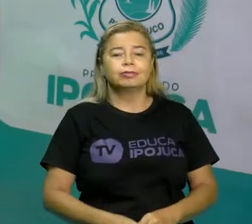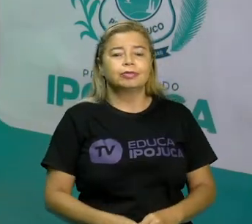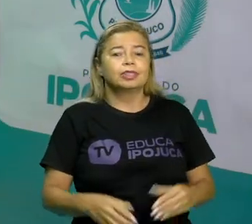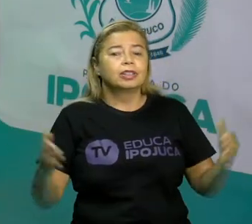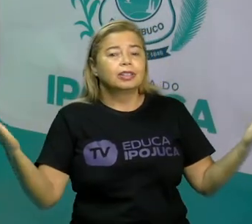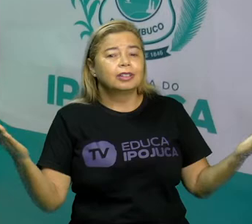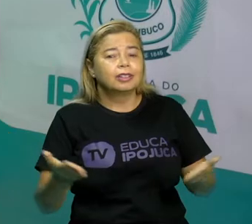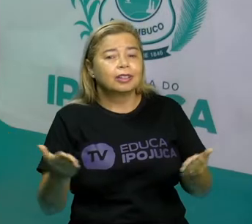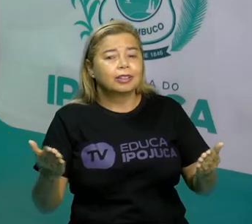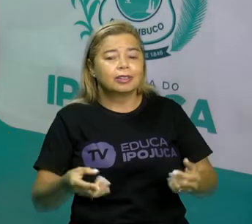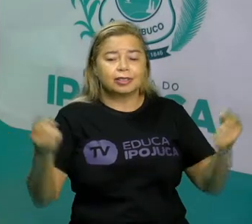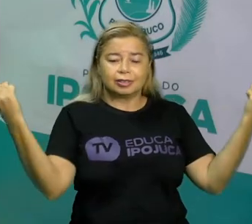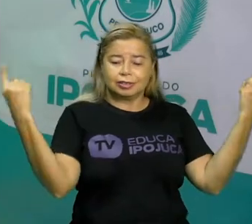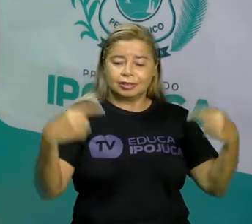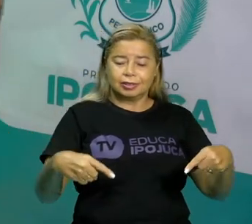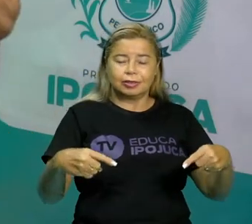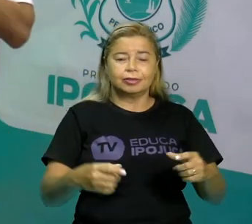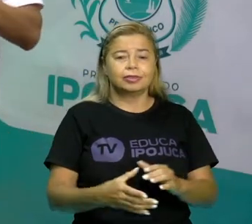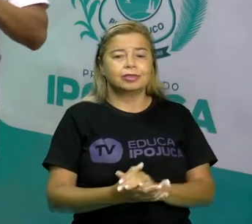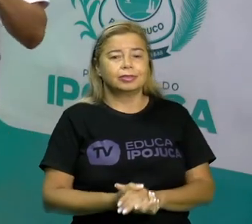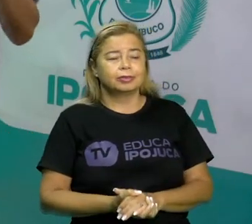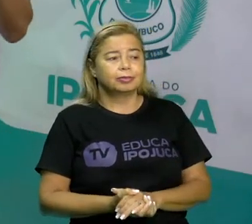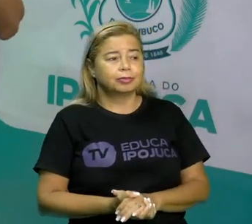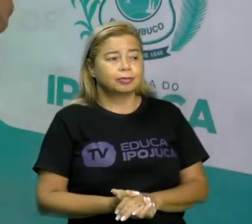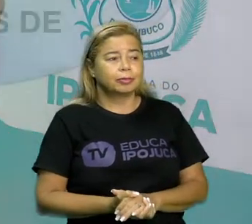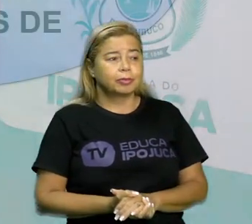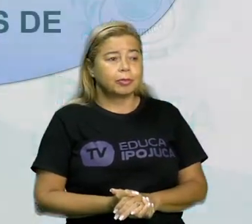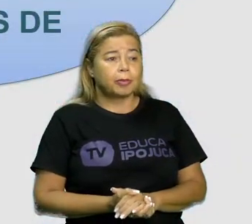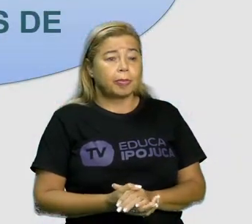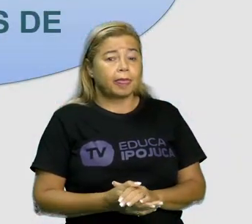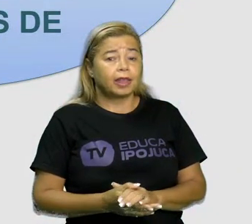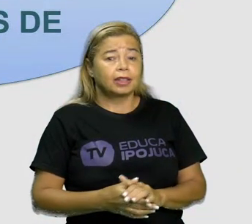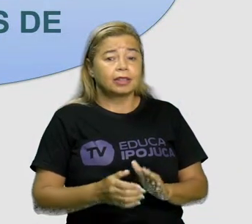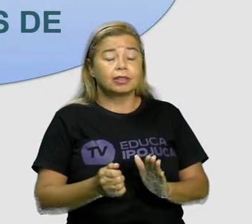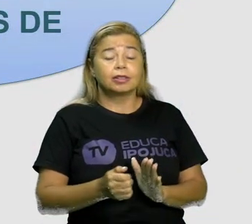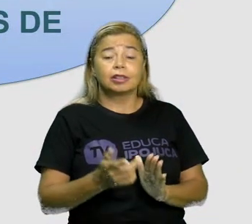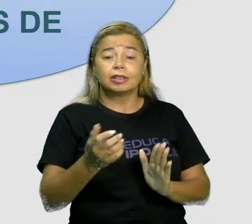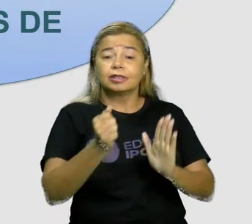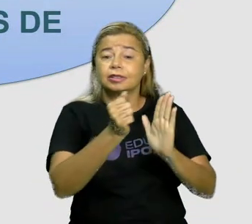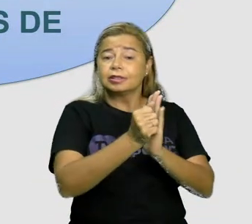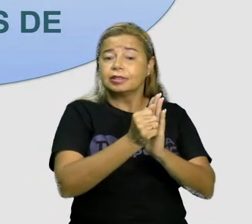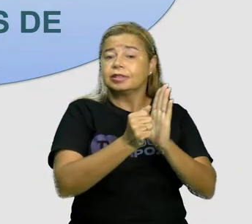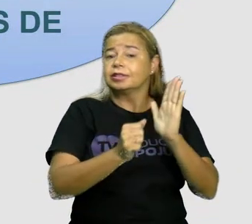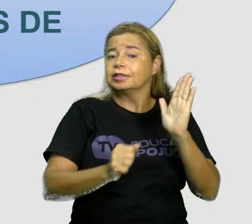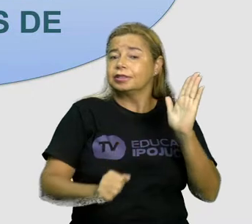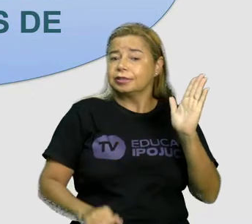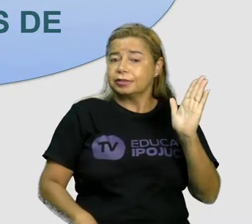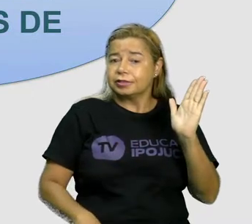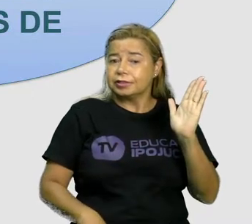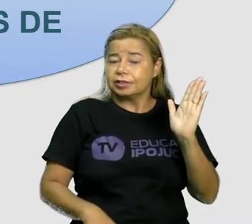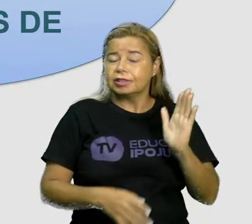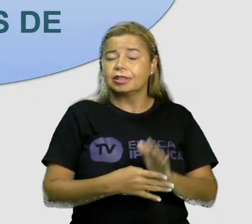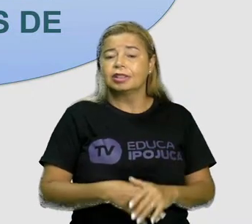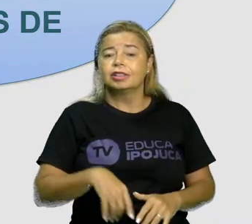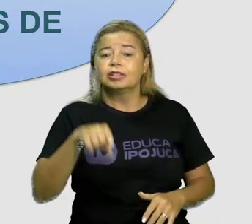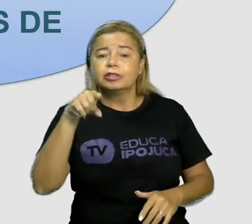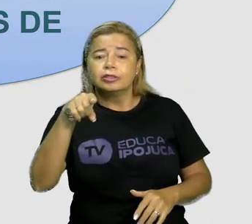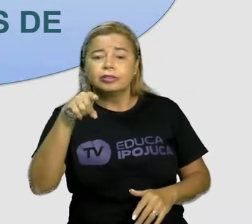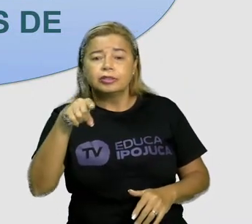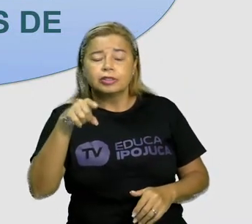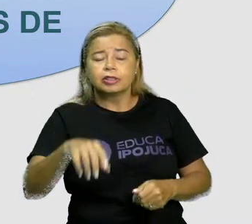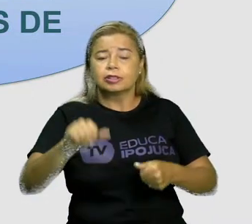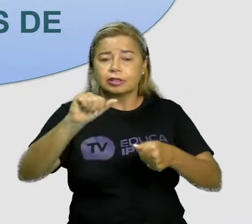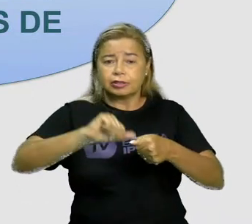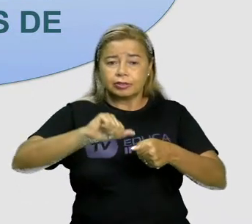desafio. O desafio vai ser uma atividade que a gente vai deixar para vocês aí de casa